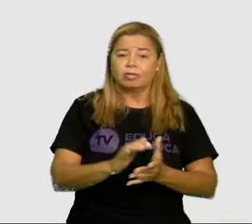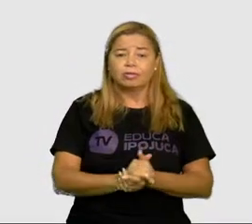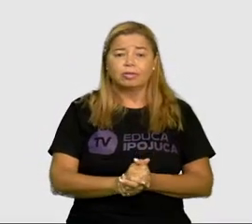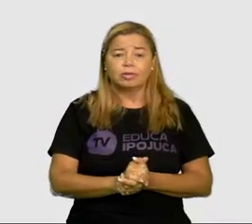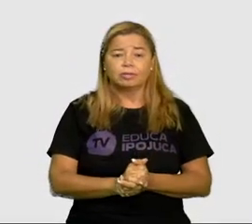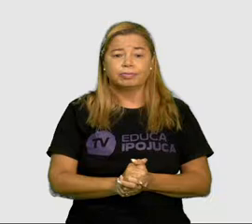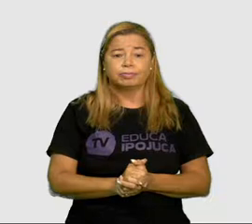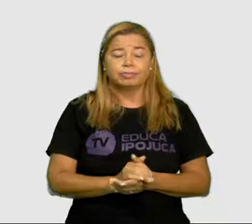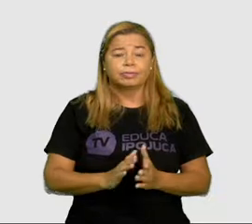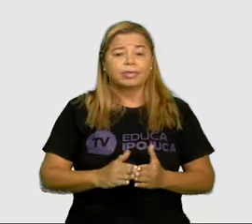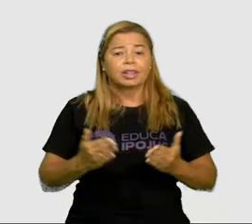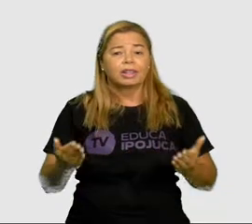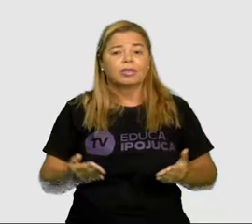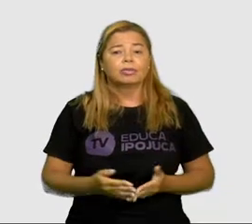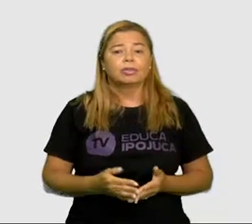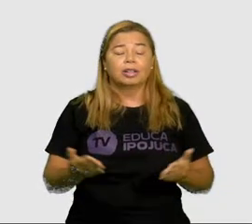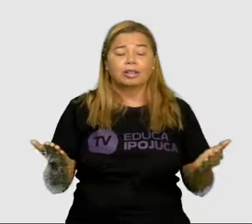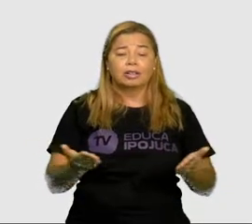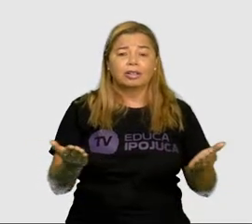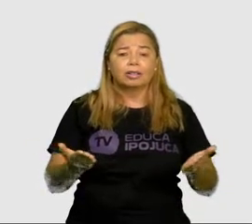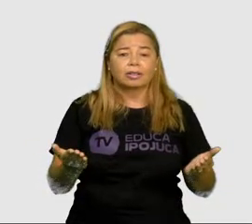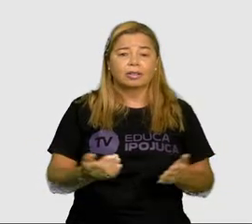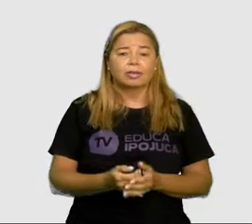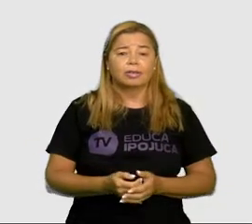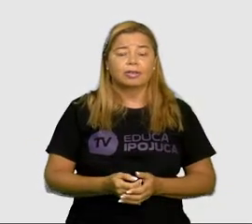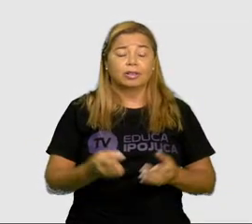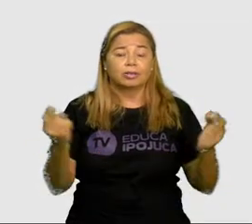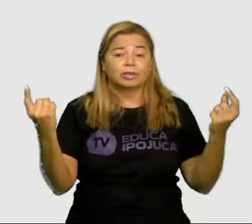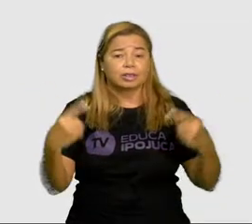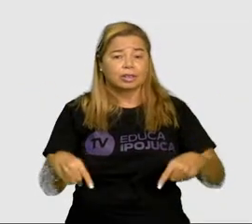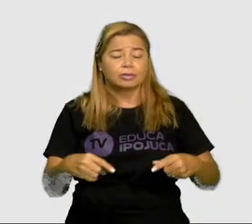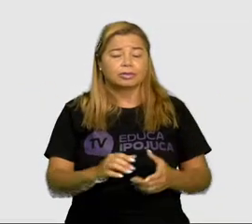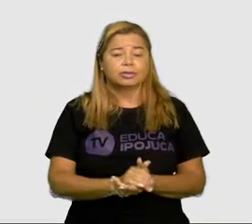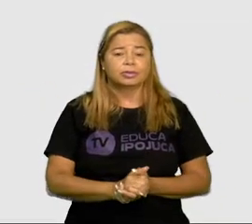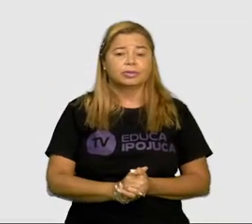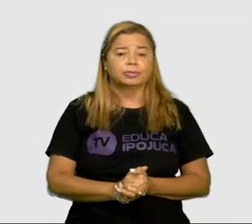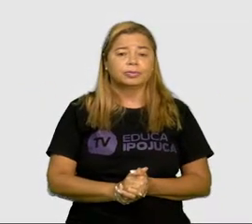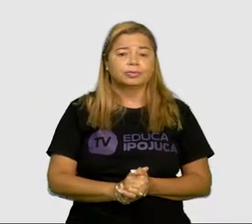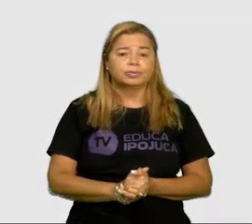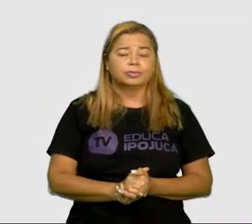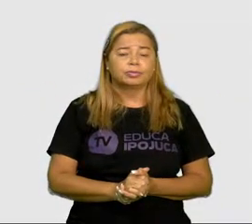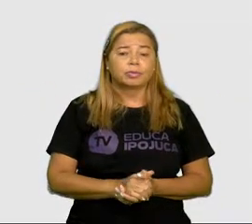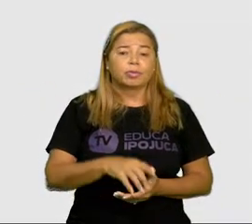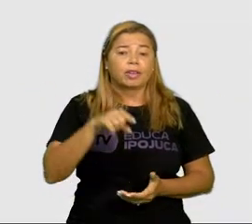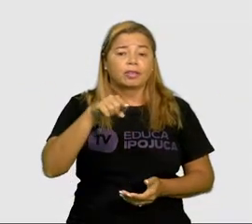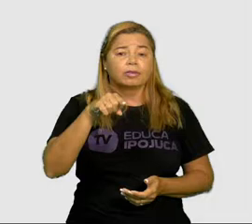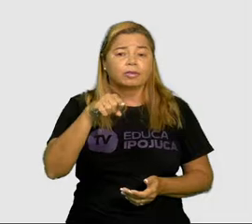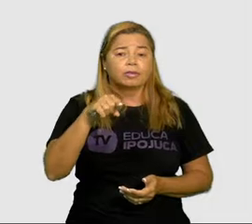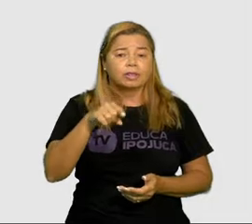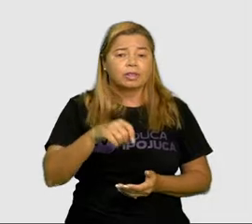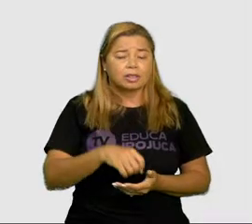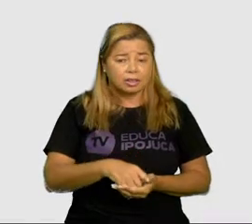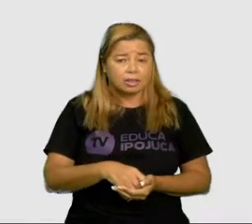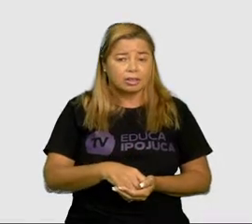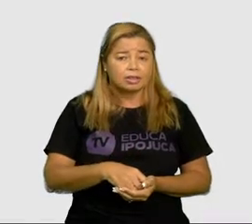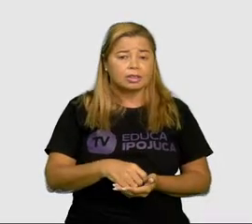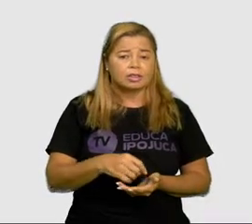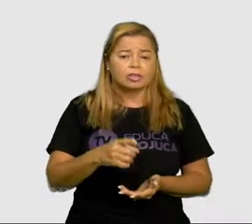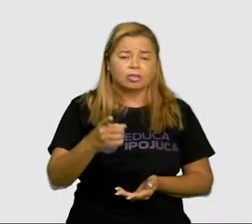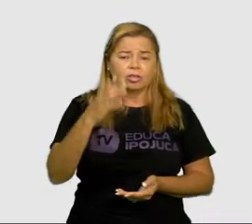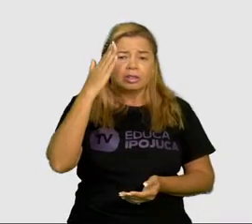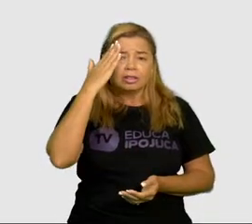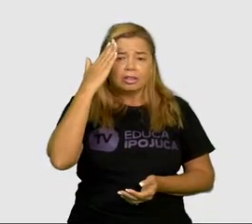tá? E na nossa atividade de hoje, eu quero que vocês pensem, presta atenção. O que você entendeu sobre mortalidade